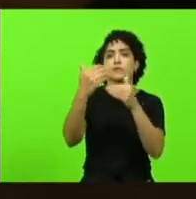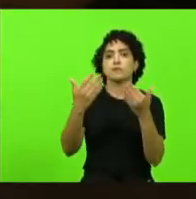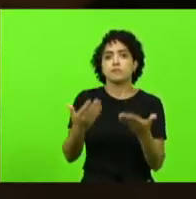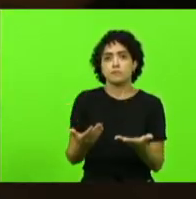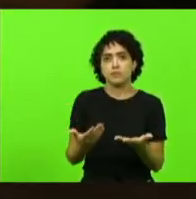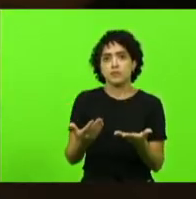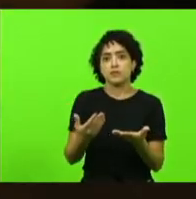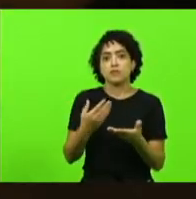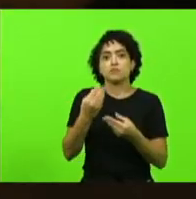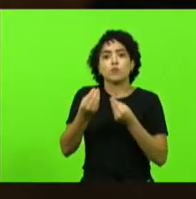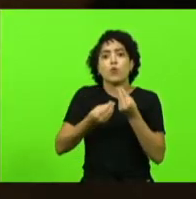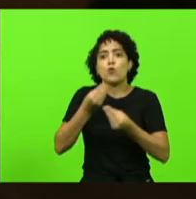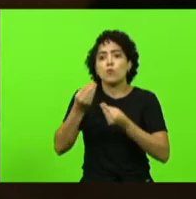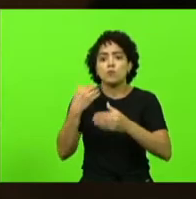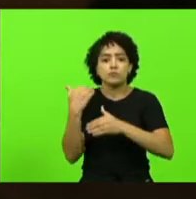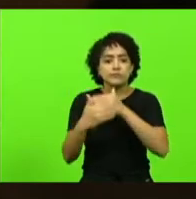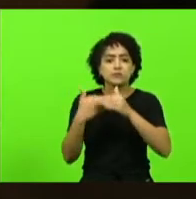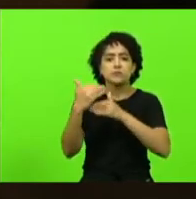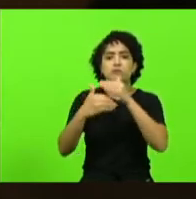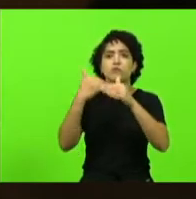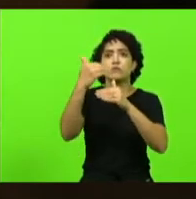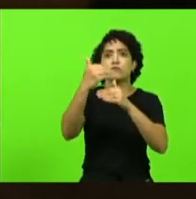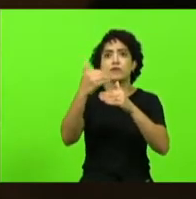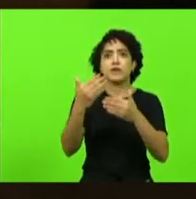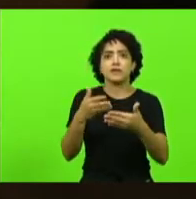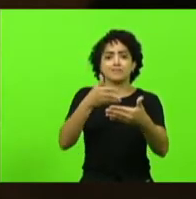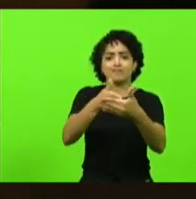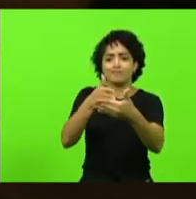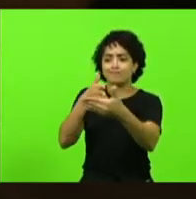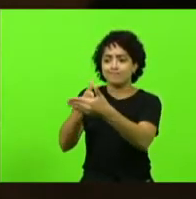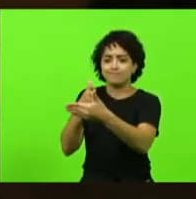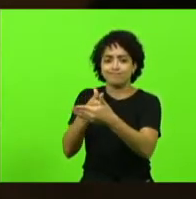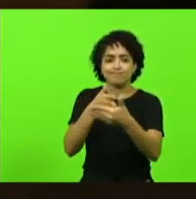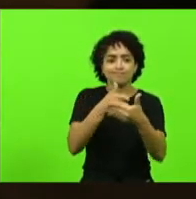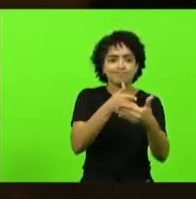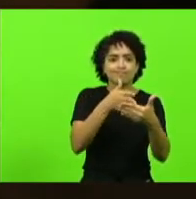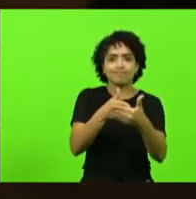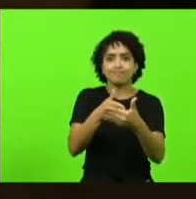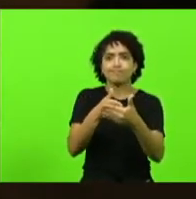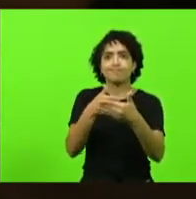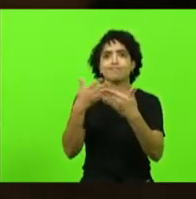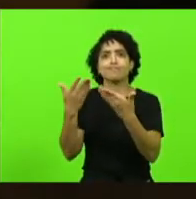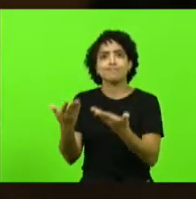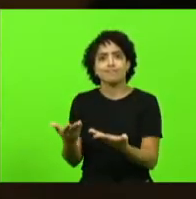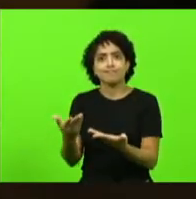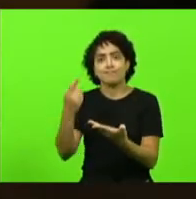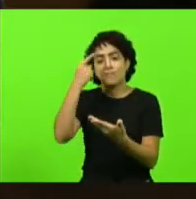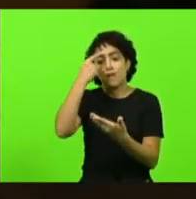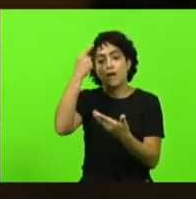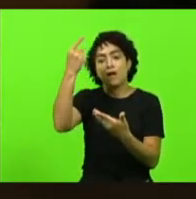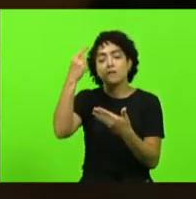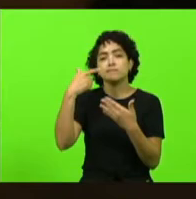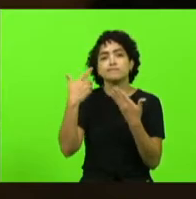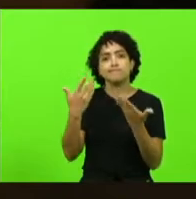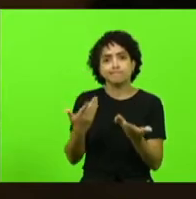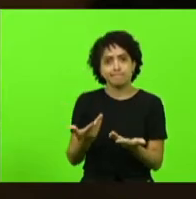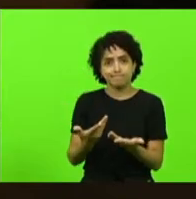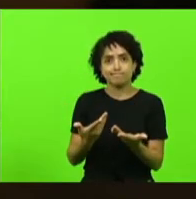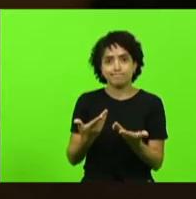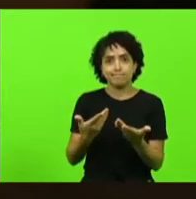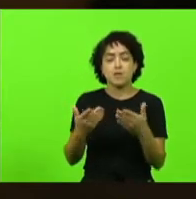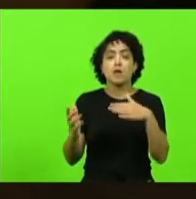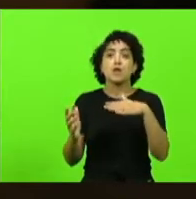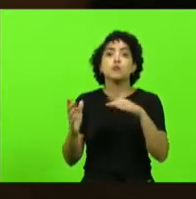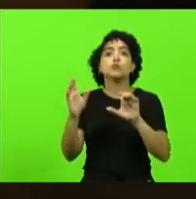prosperidade se colocamos obstáculo entre o homem a sua inventividade o seu empreendedorismo